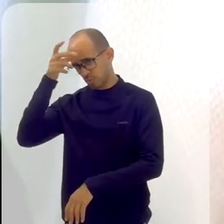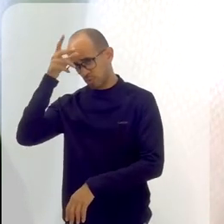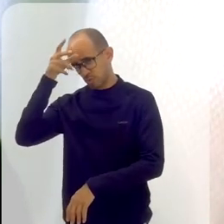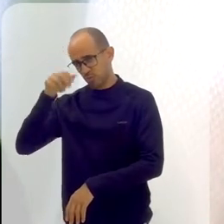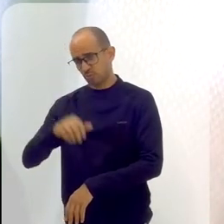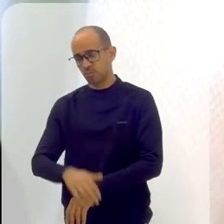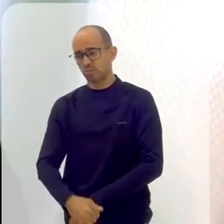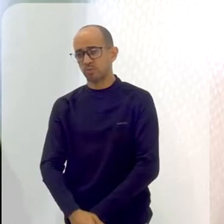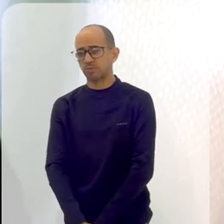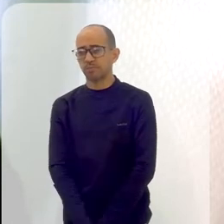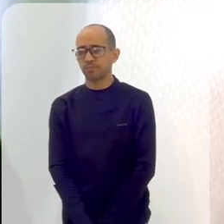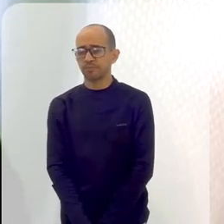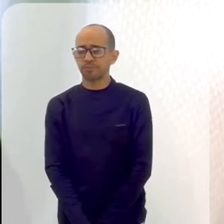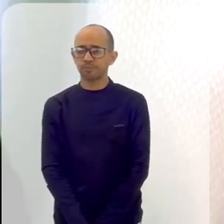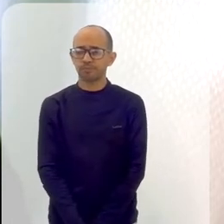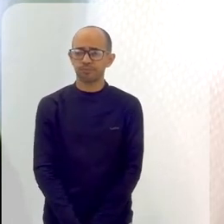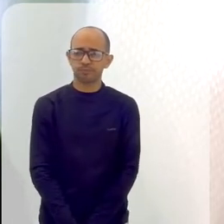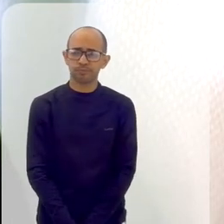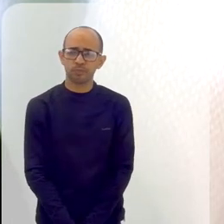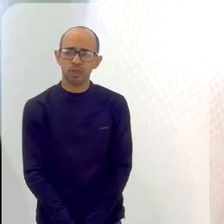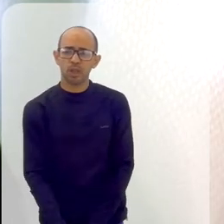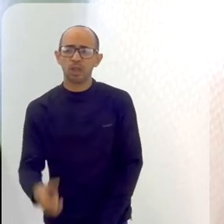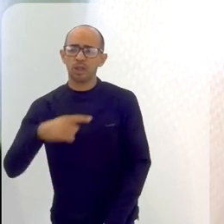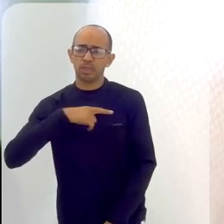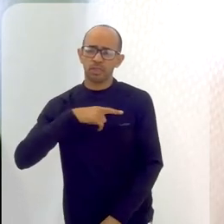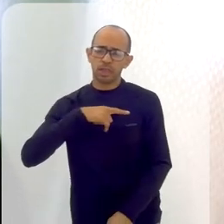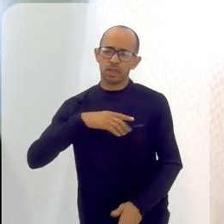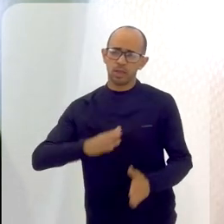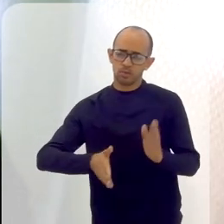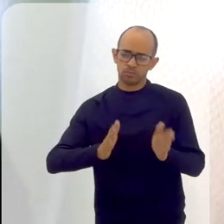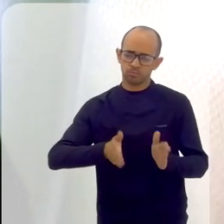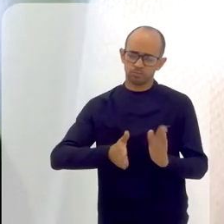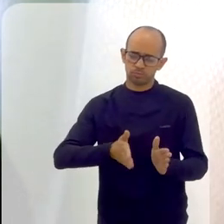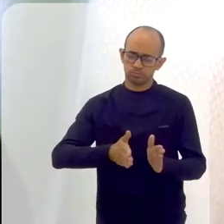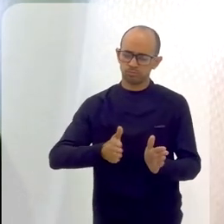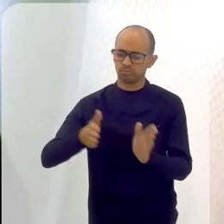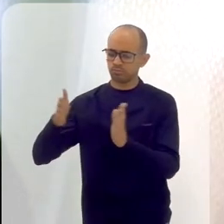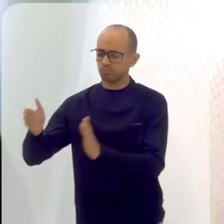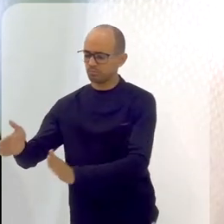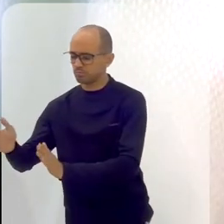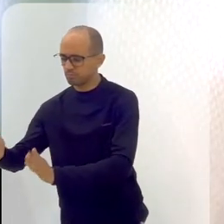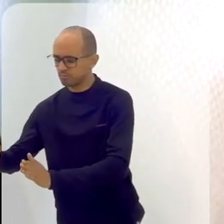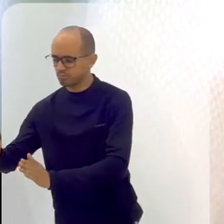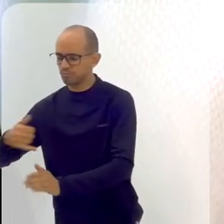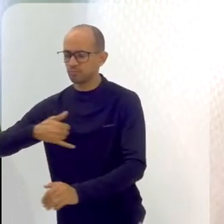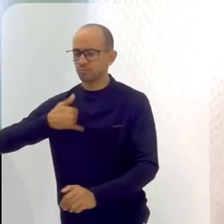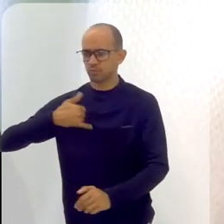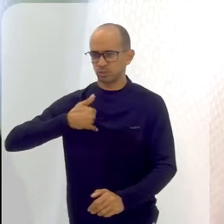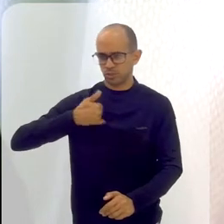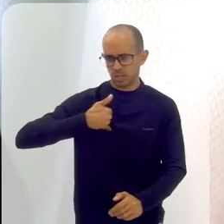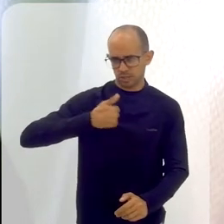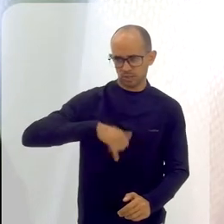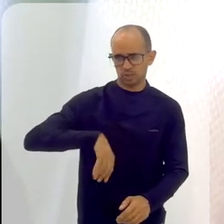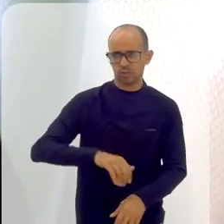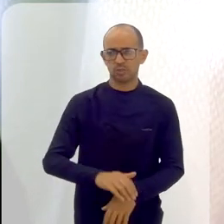eu dou aula na sede de minha escrita, e aí eu tenho algumas faixas etárias, tanto os anos iniciais, quanto os anos finais, quanto a turma de